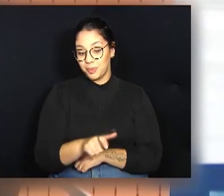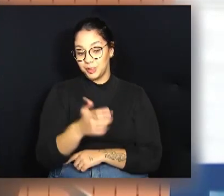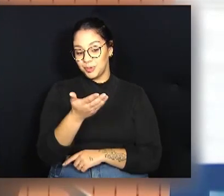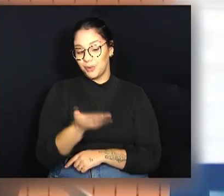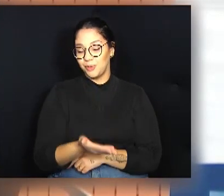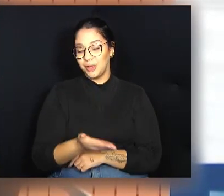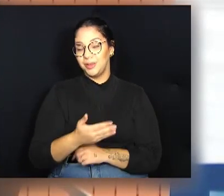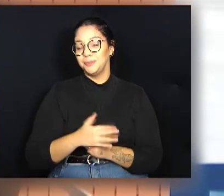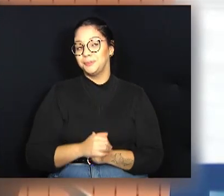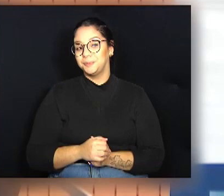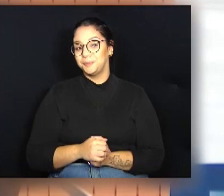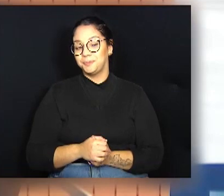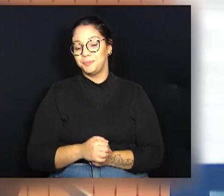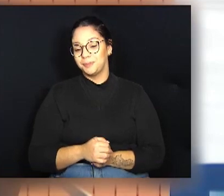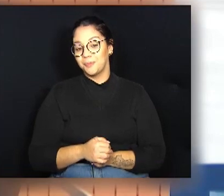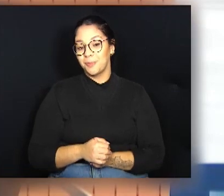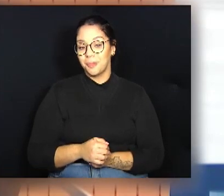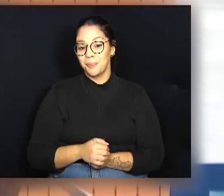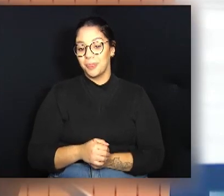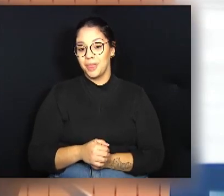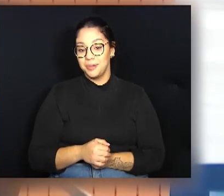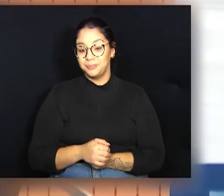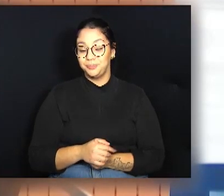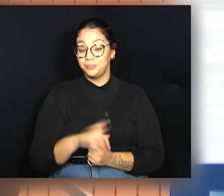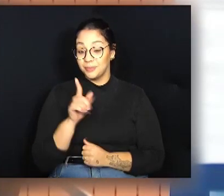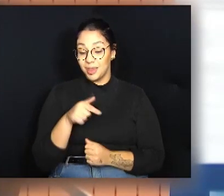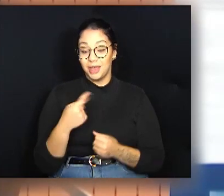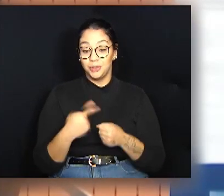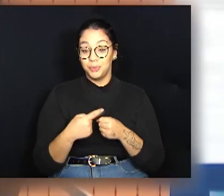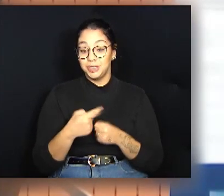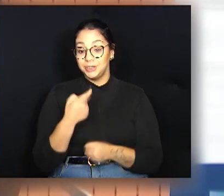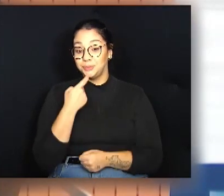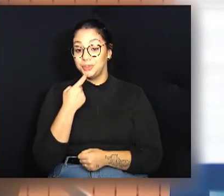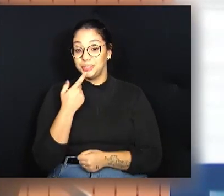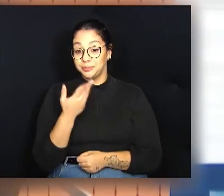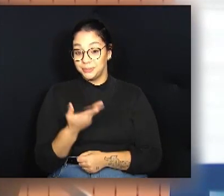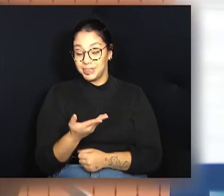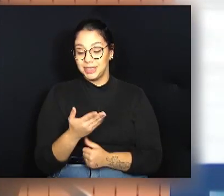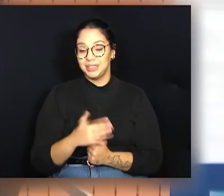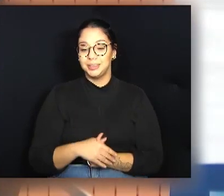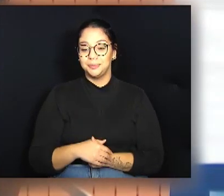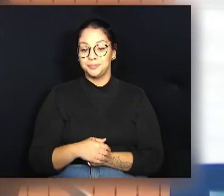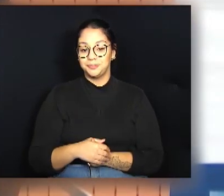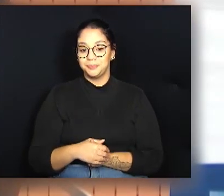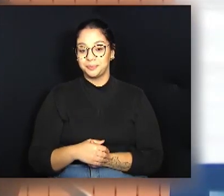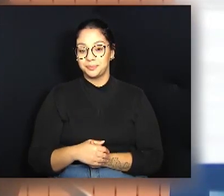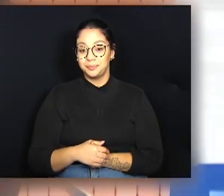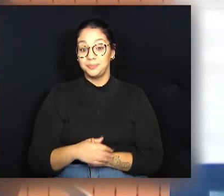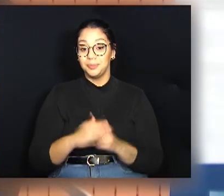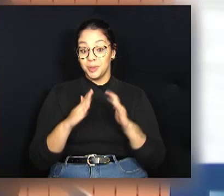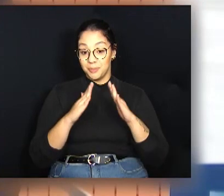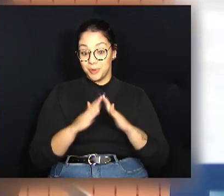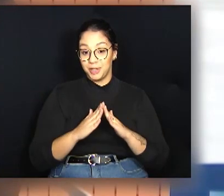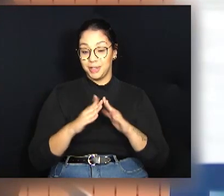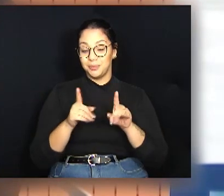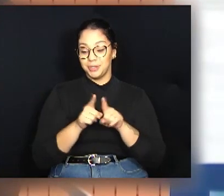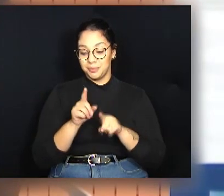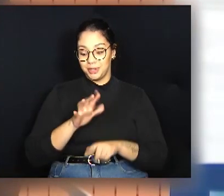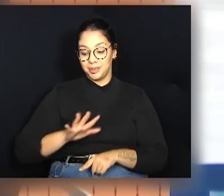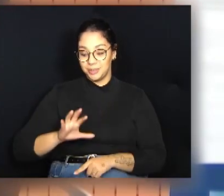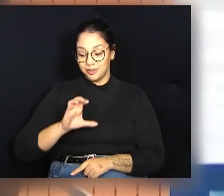vamos dizer, do município de Campinas, moramos na região do Campo Grande